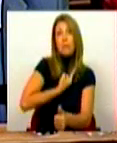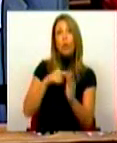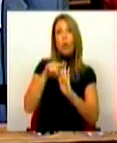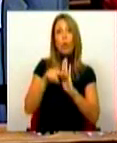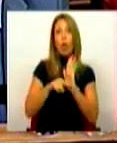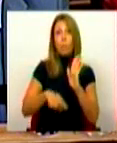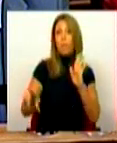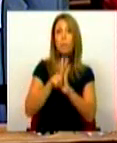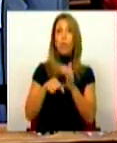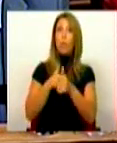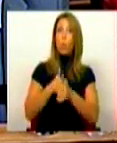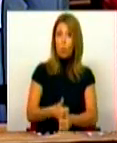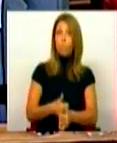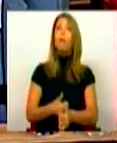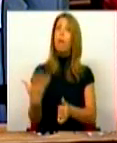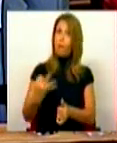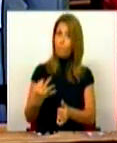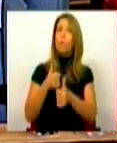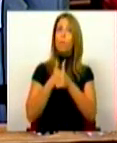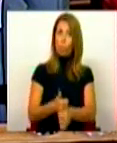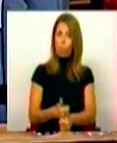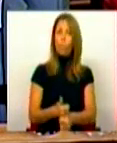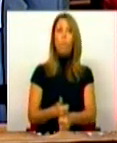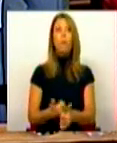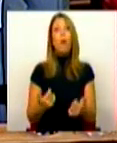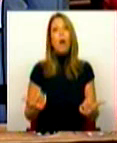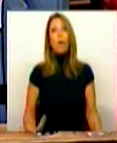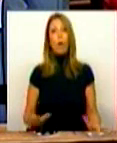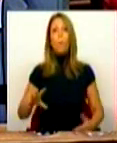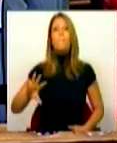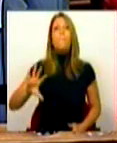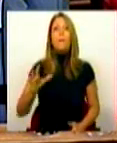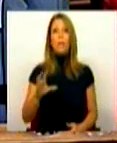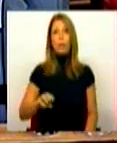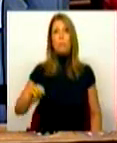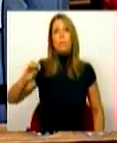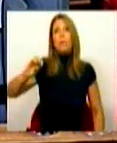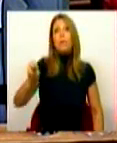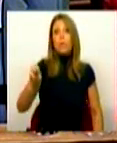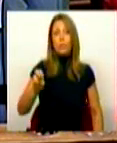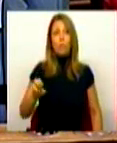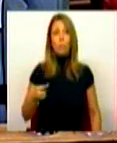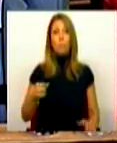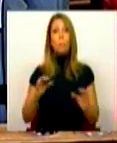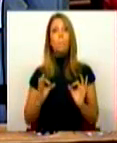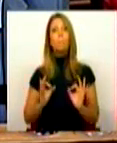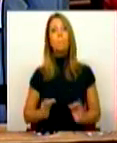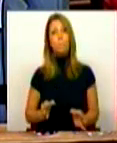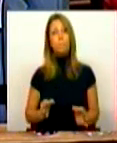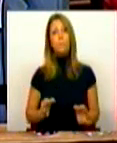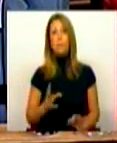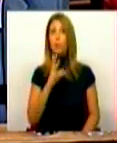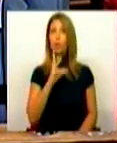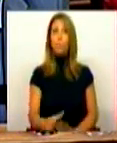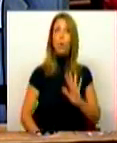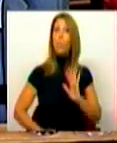as normas legais serão cumpridas, mas agora o país, a região, precisa de uma resposta